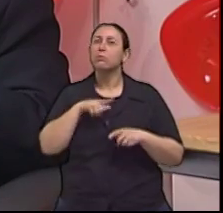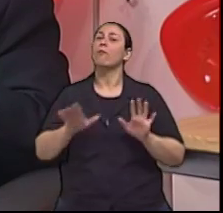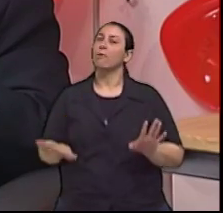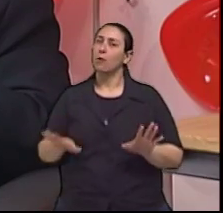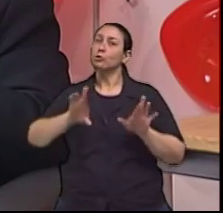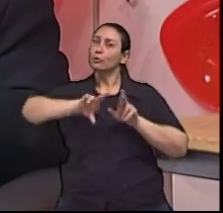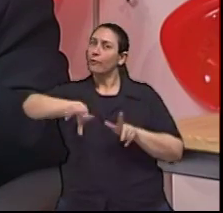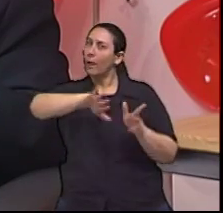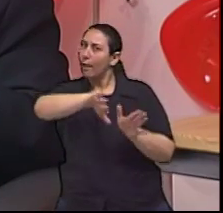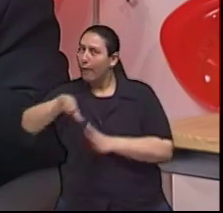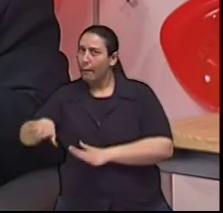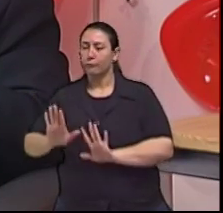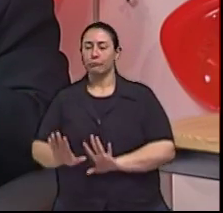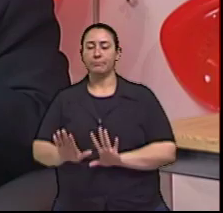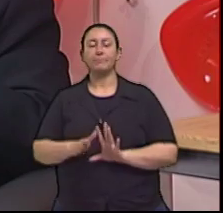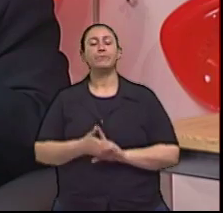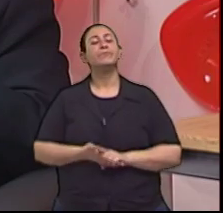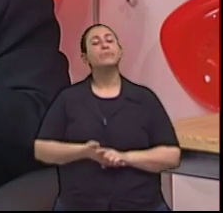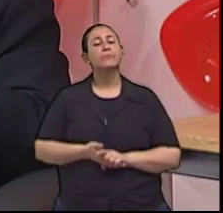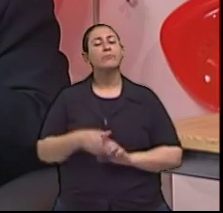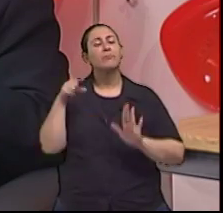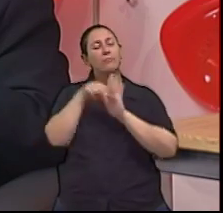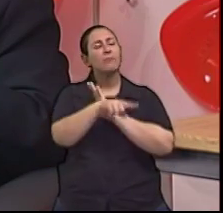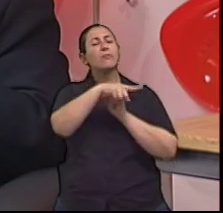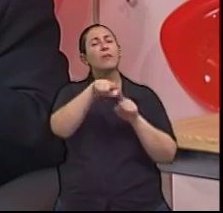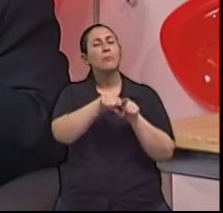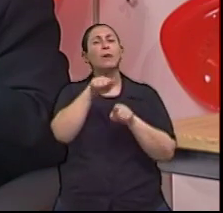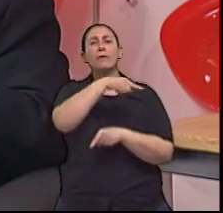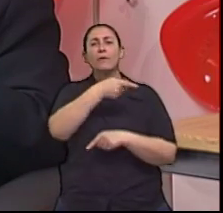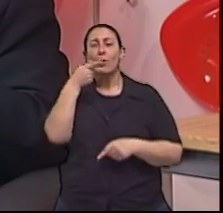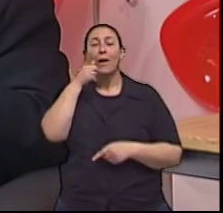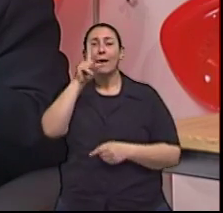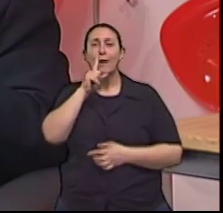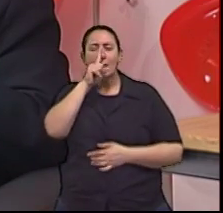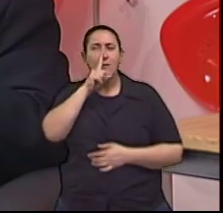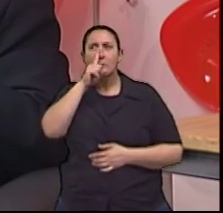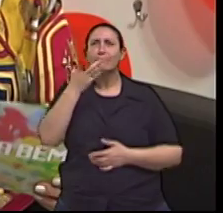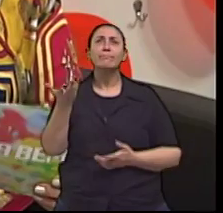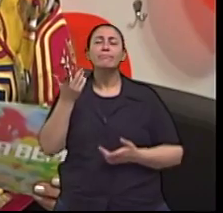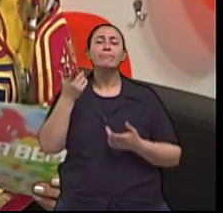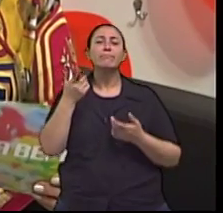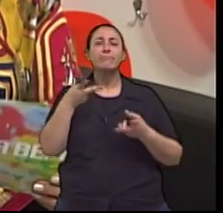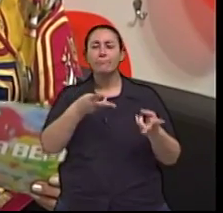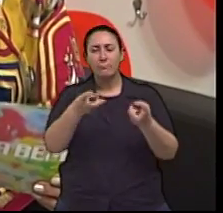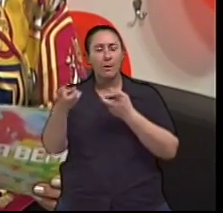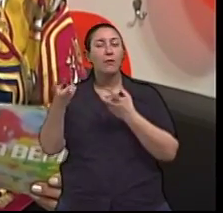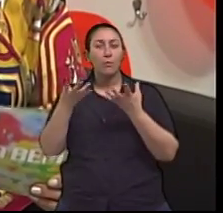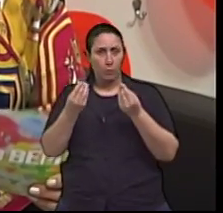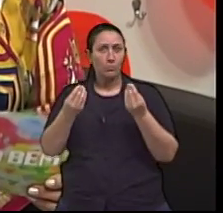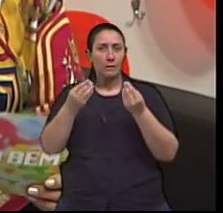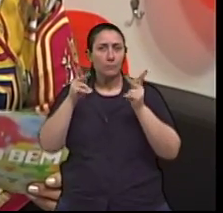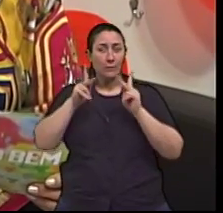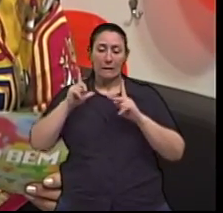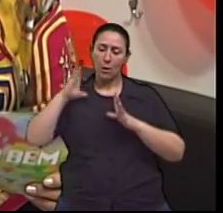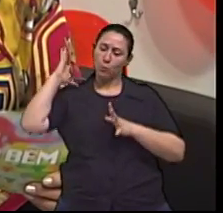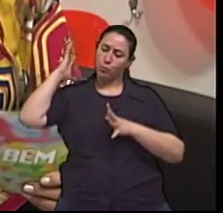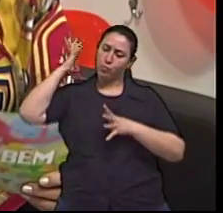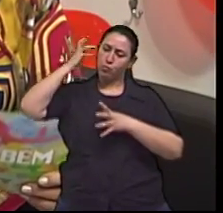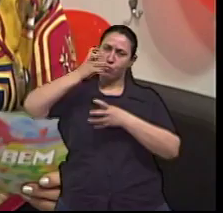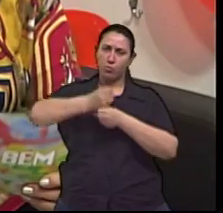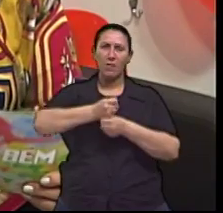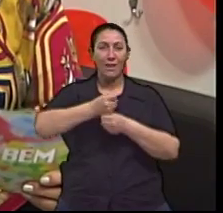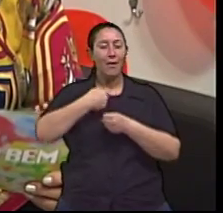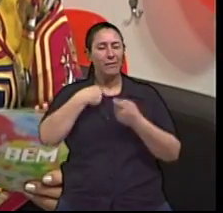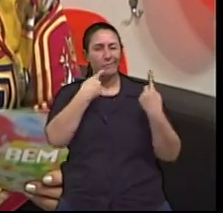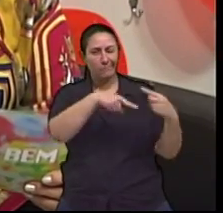fatores de risco, o senhor já deu vários aí, né? Quer dizer, a gente nota que é um somatório. Por isso que eu até mexi